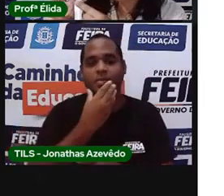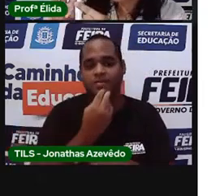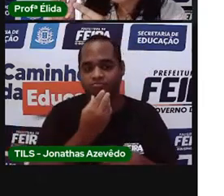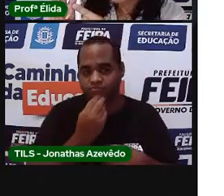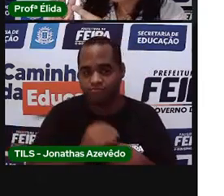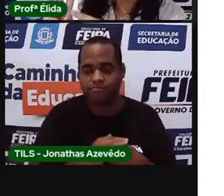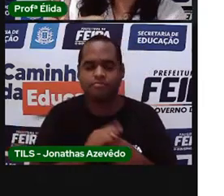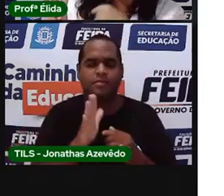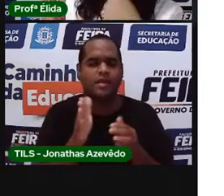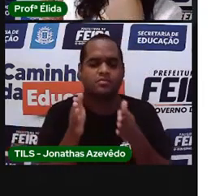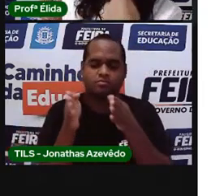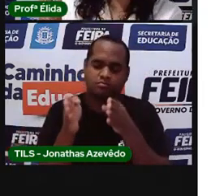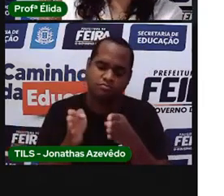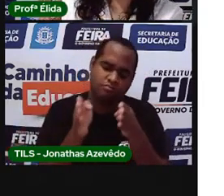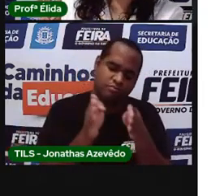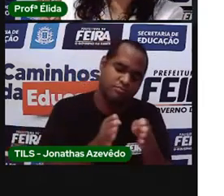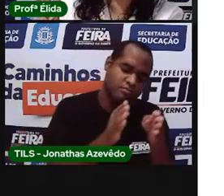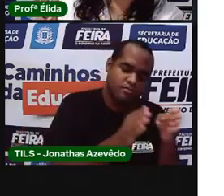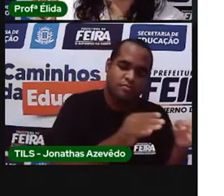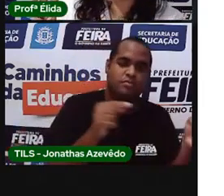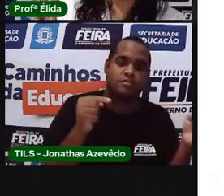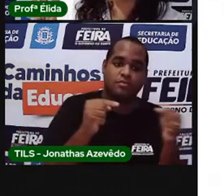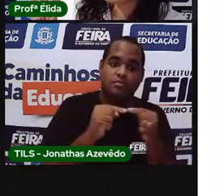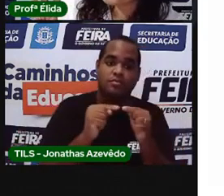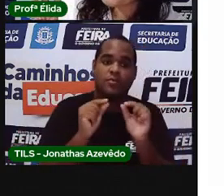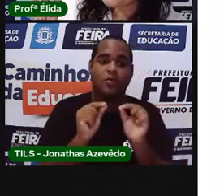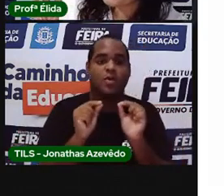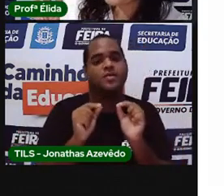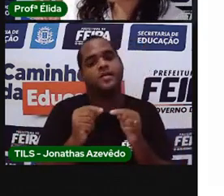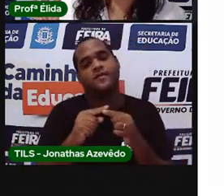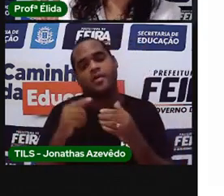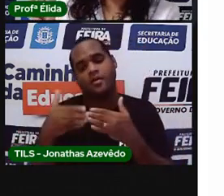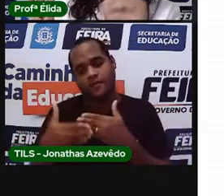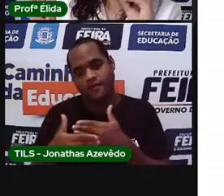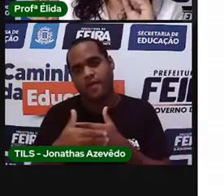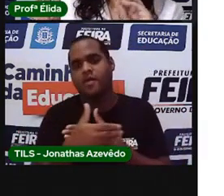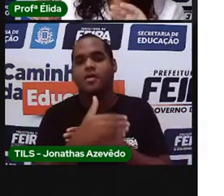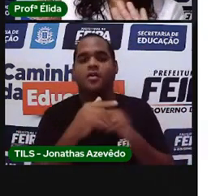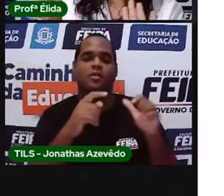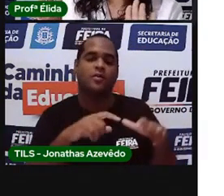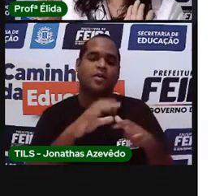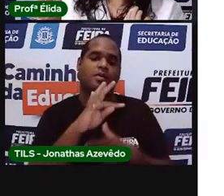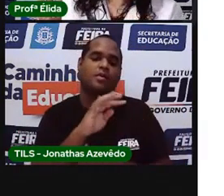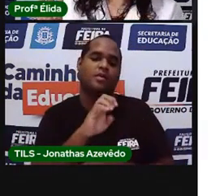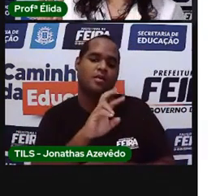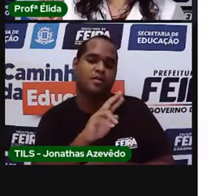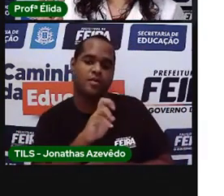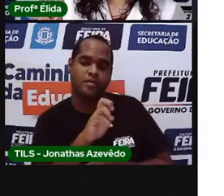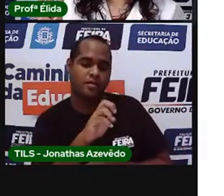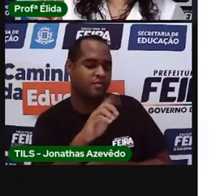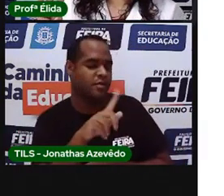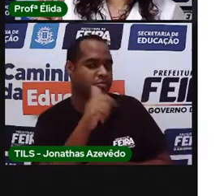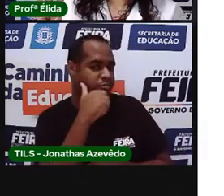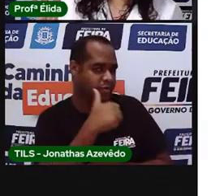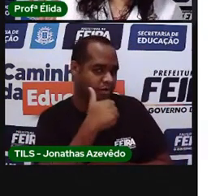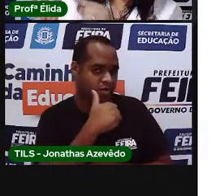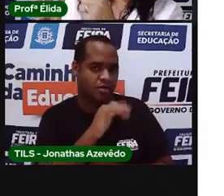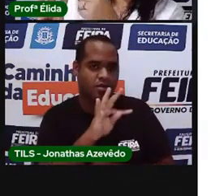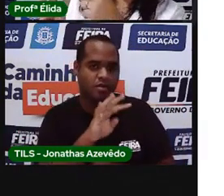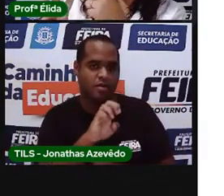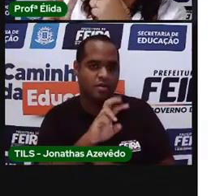ordem que foram até Terezinha já recebe outra função.